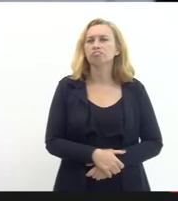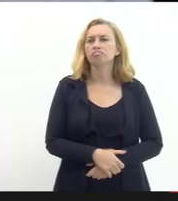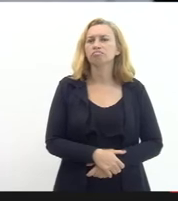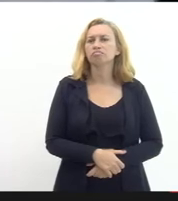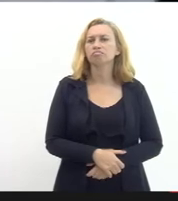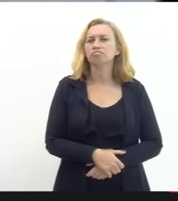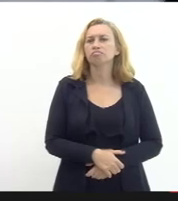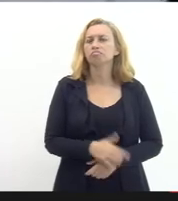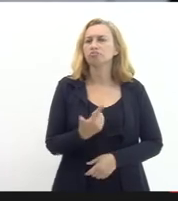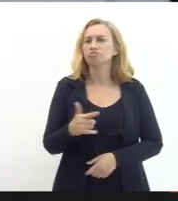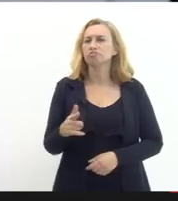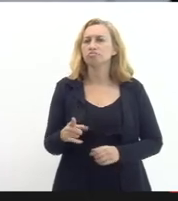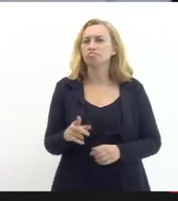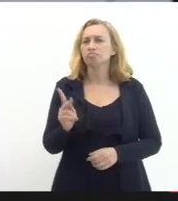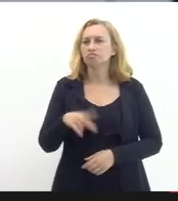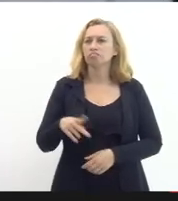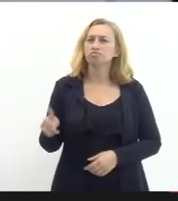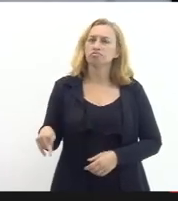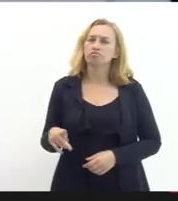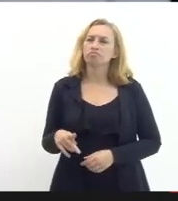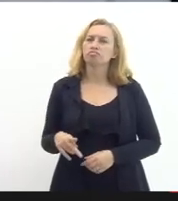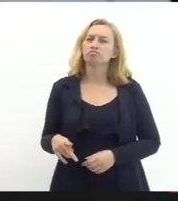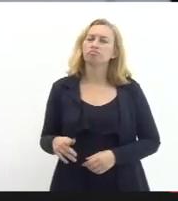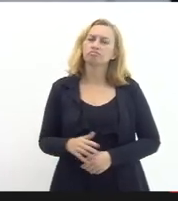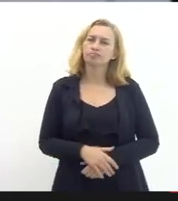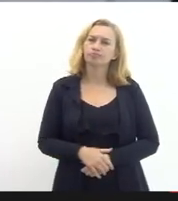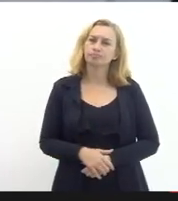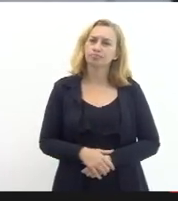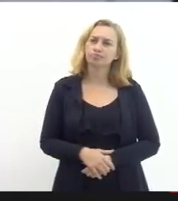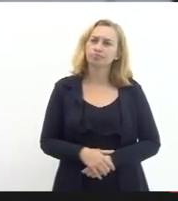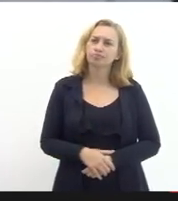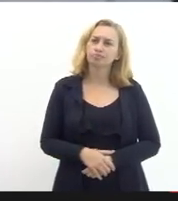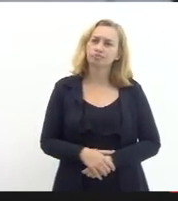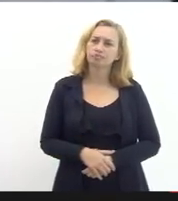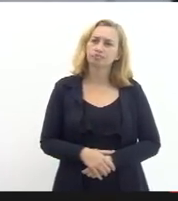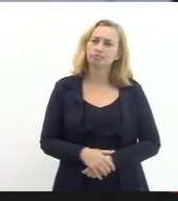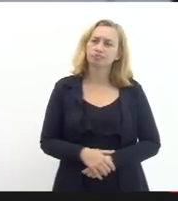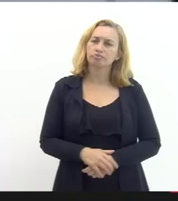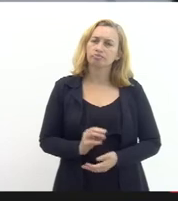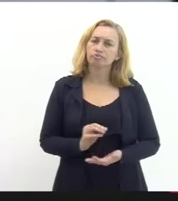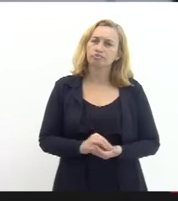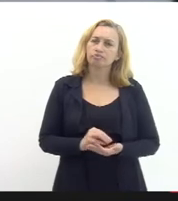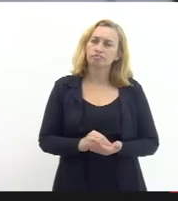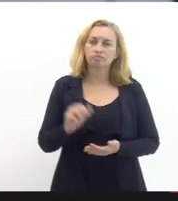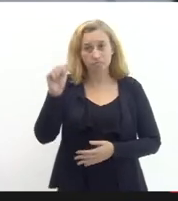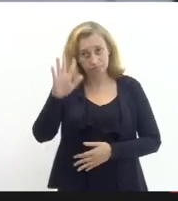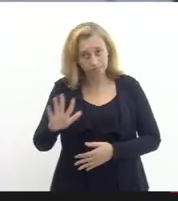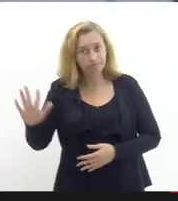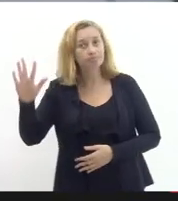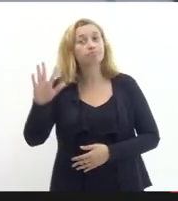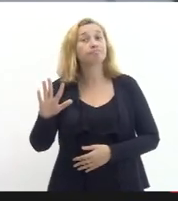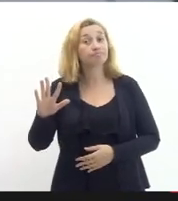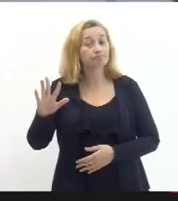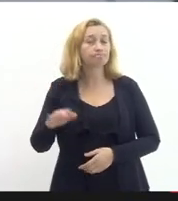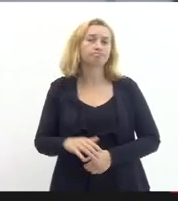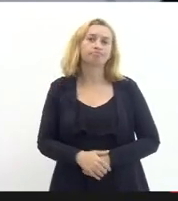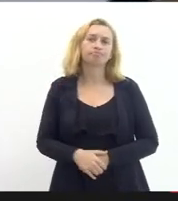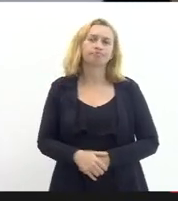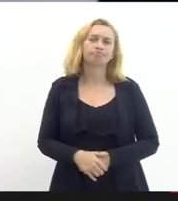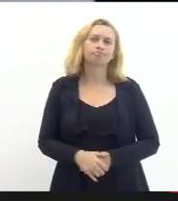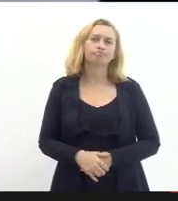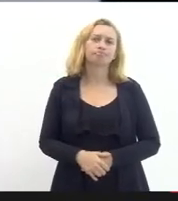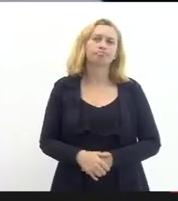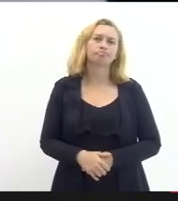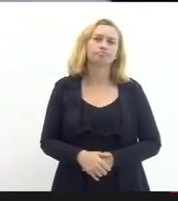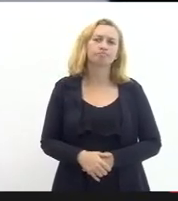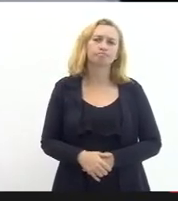sem atendimento e não a vacância a vacância é aquilo que efetivamente